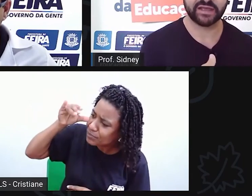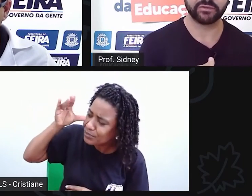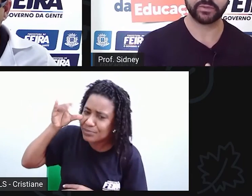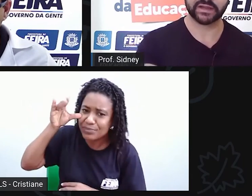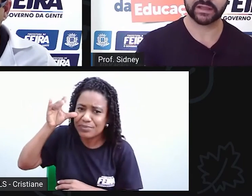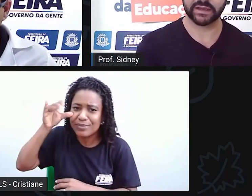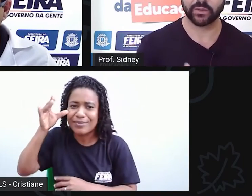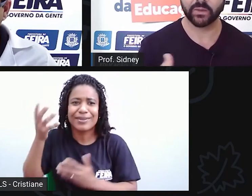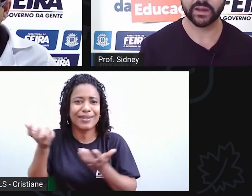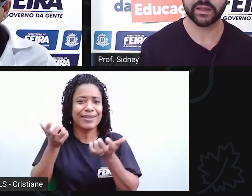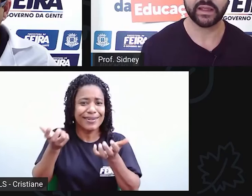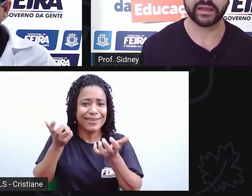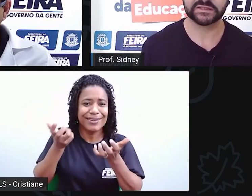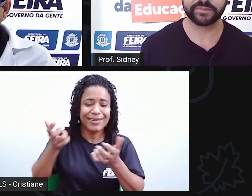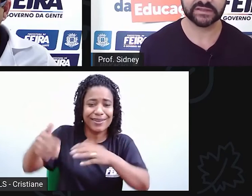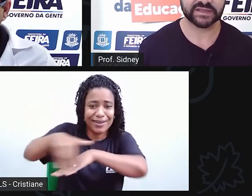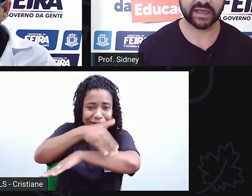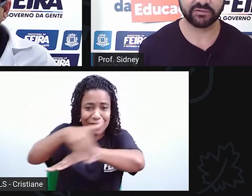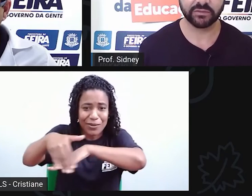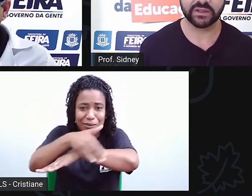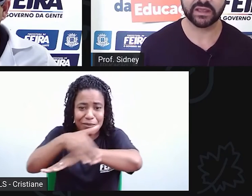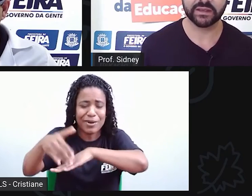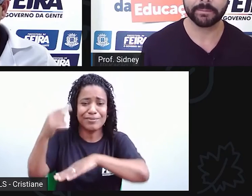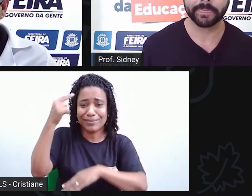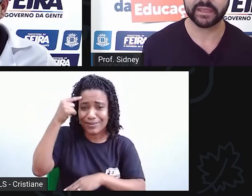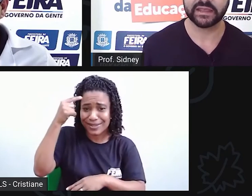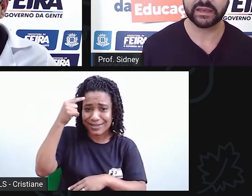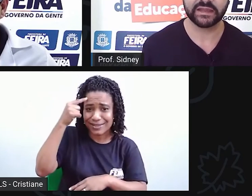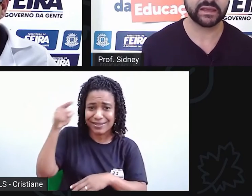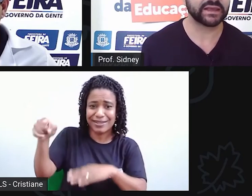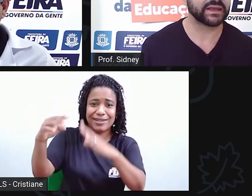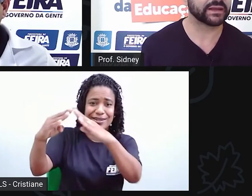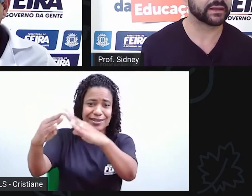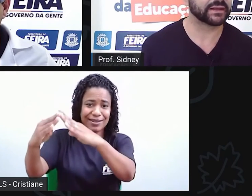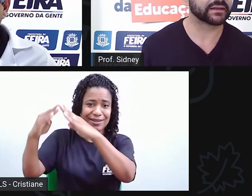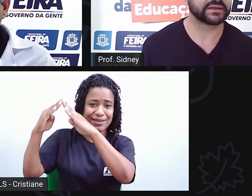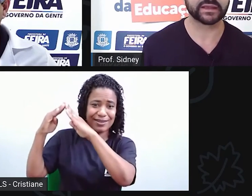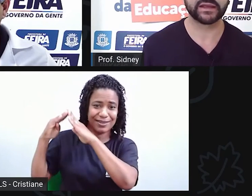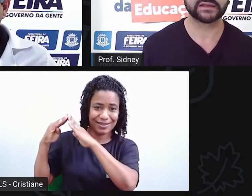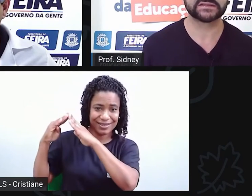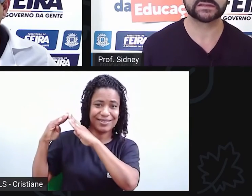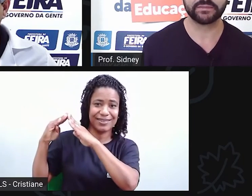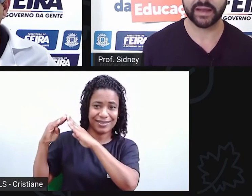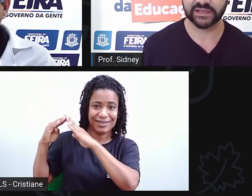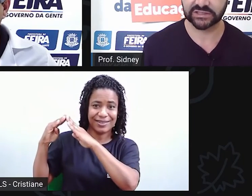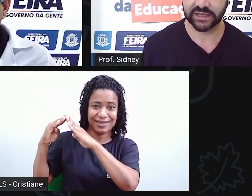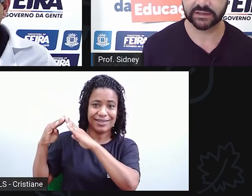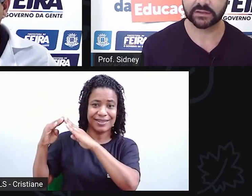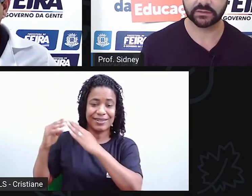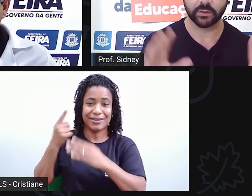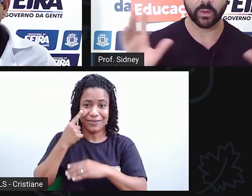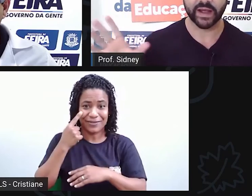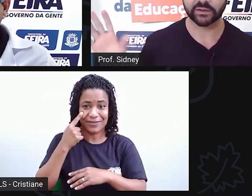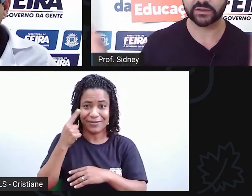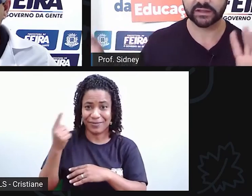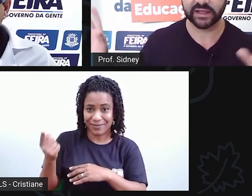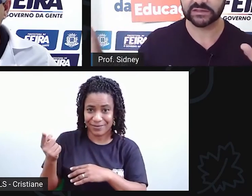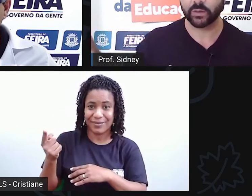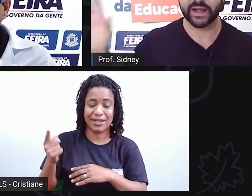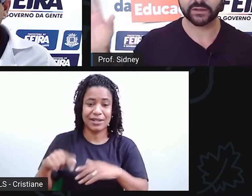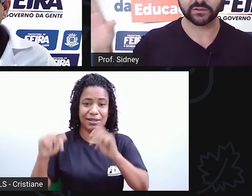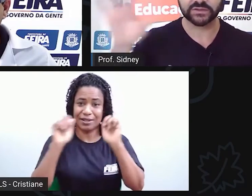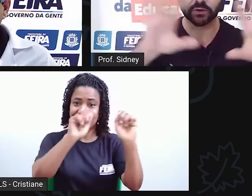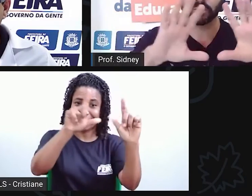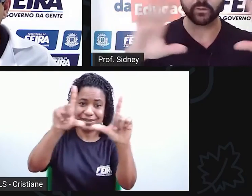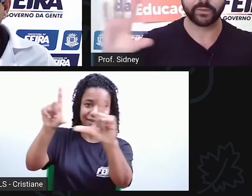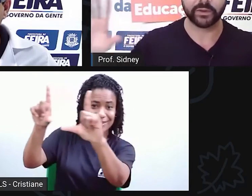passava por aquela rua, elas pensavam que iria, que aquelas imagens, que tem quadro, tem dez